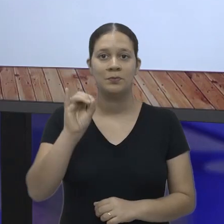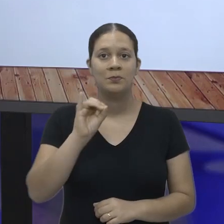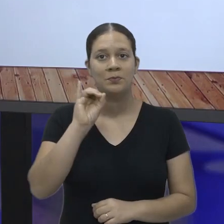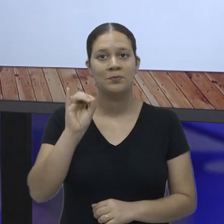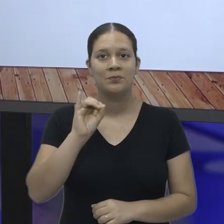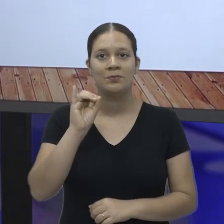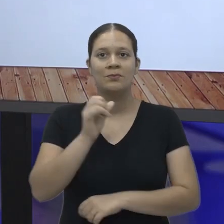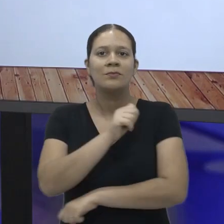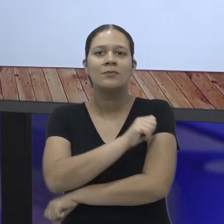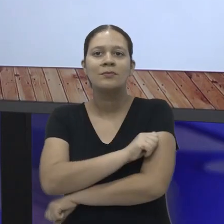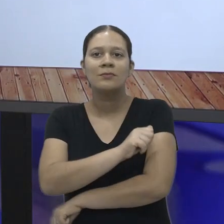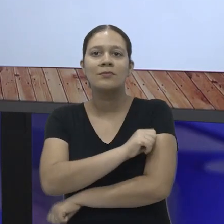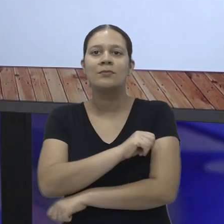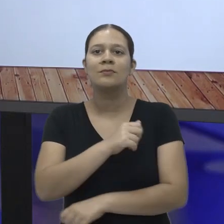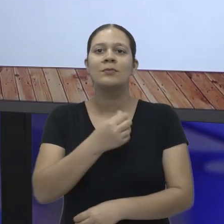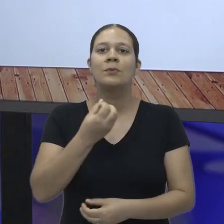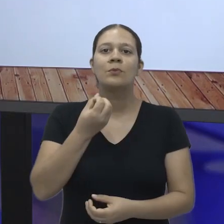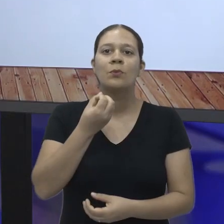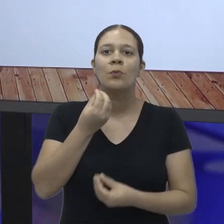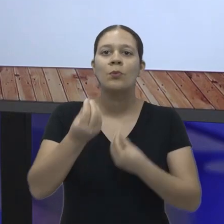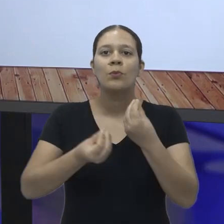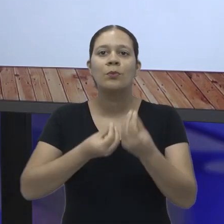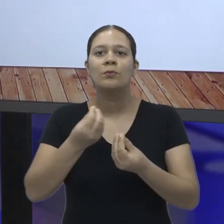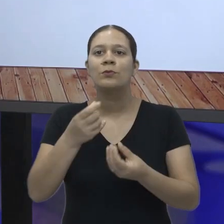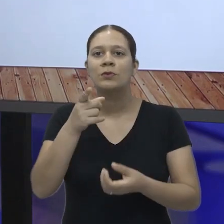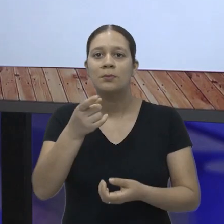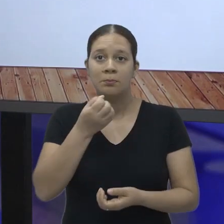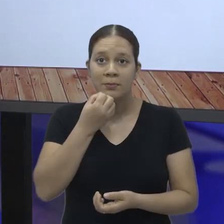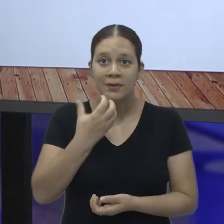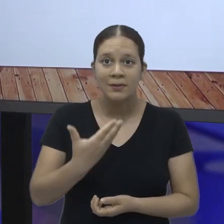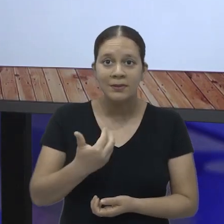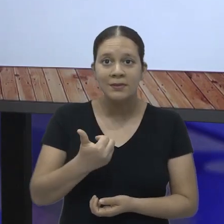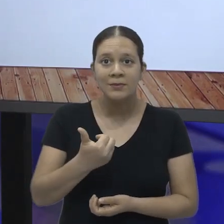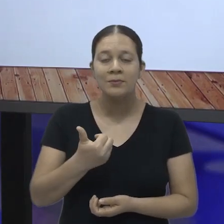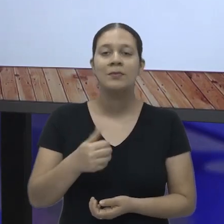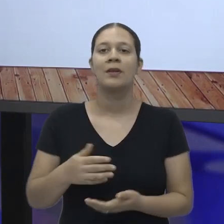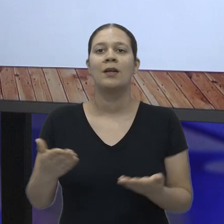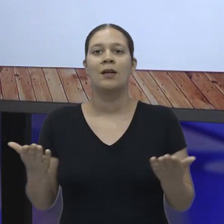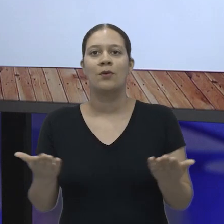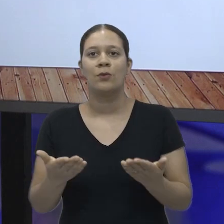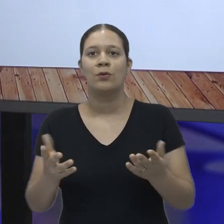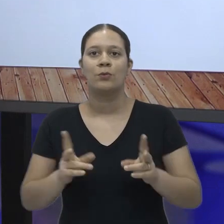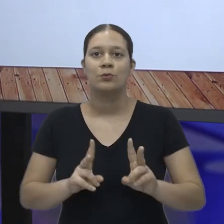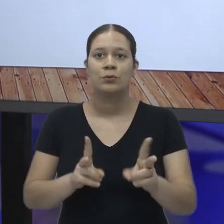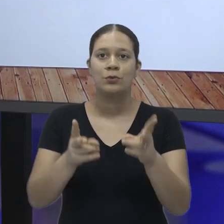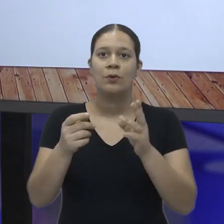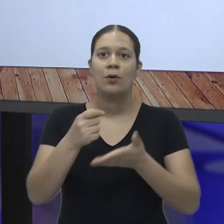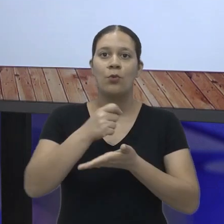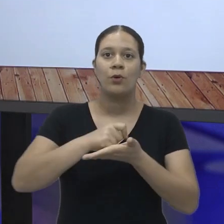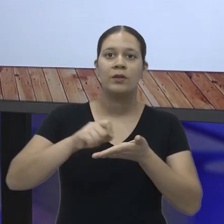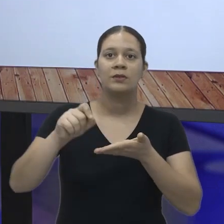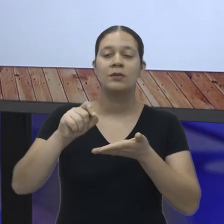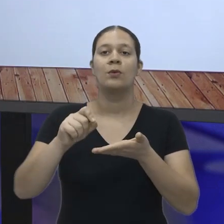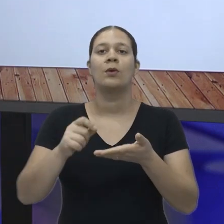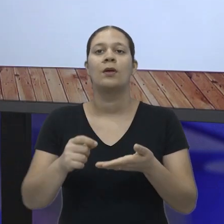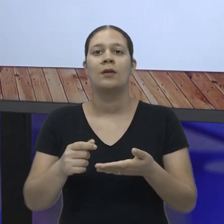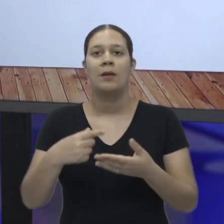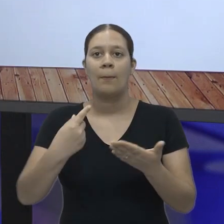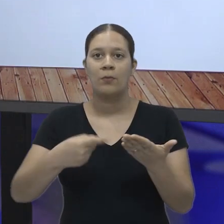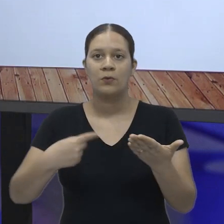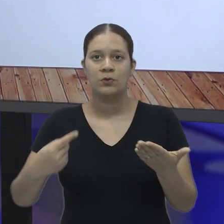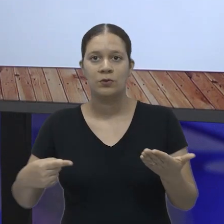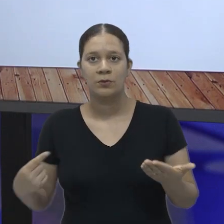Olá, estudantes! Como vocês estão? Estão bem? Espero que sim. Vamos continuar a nossa correção da